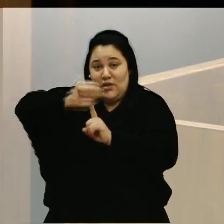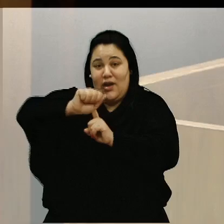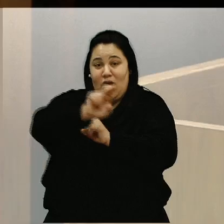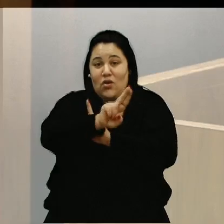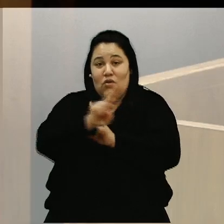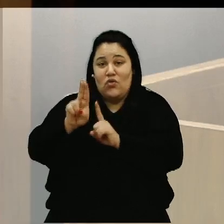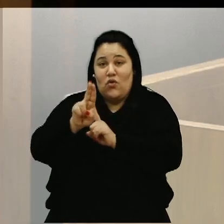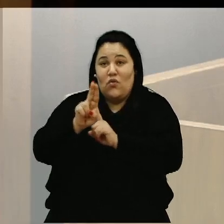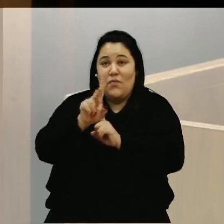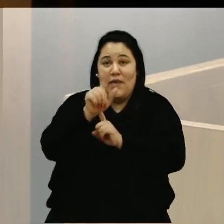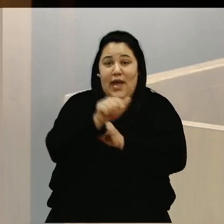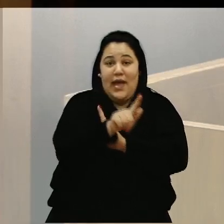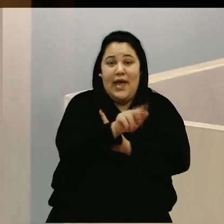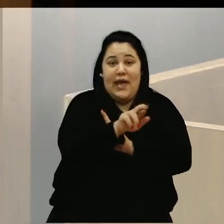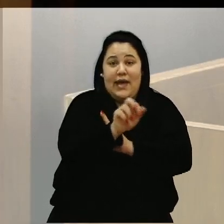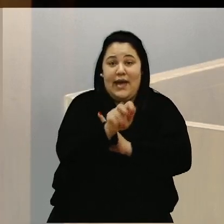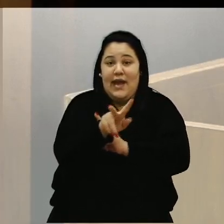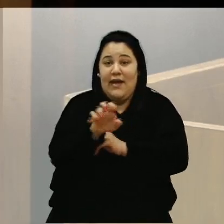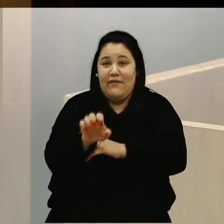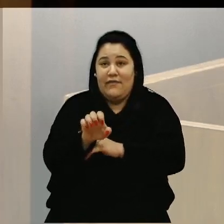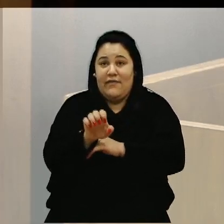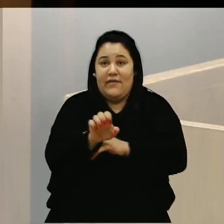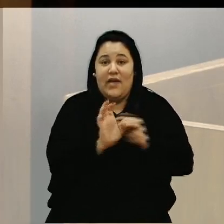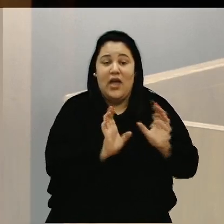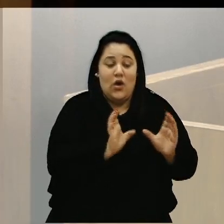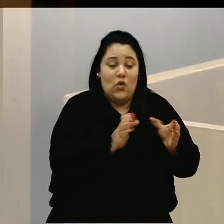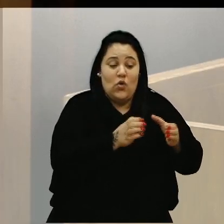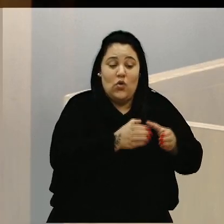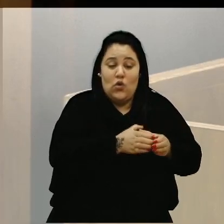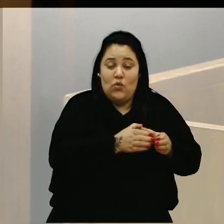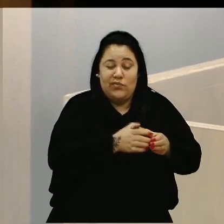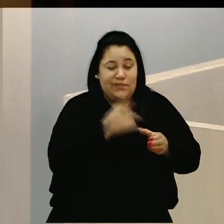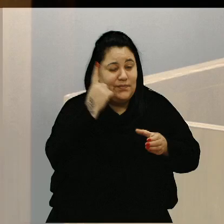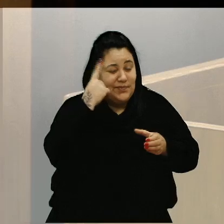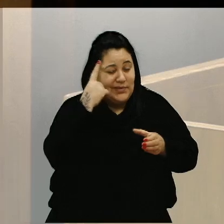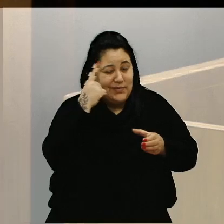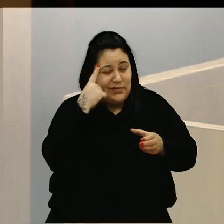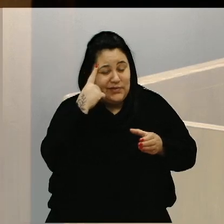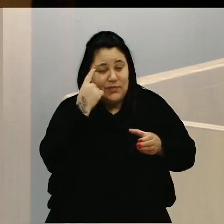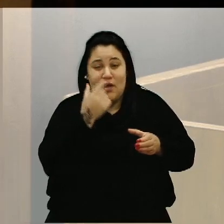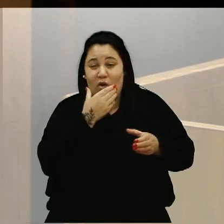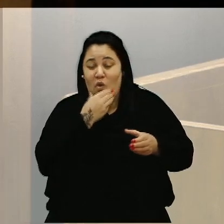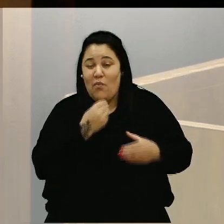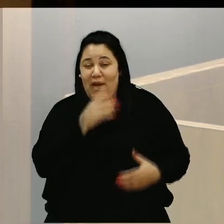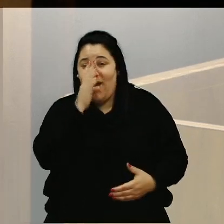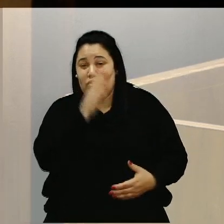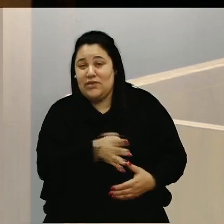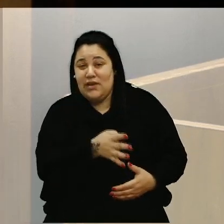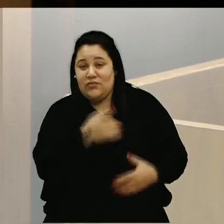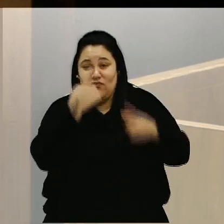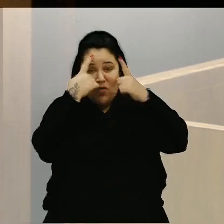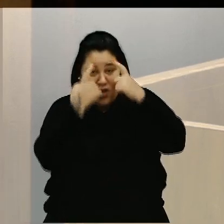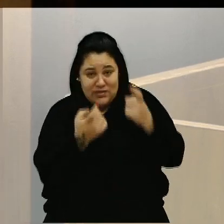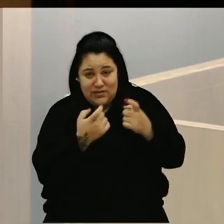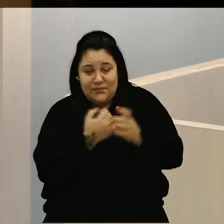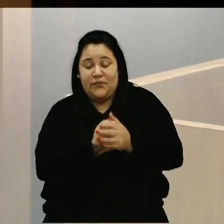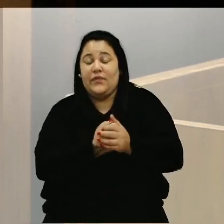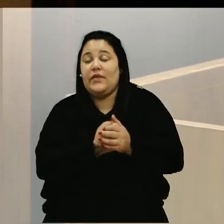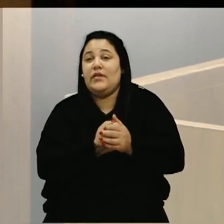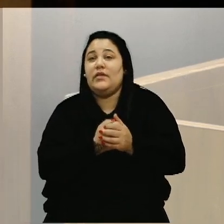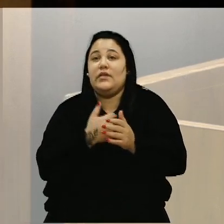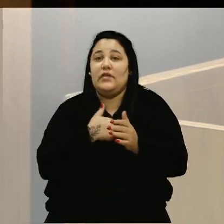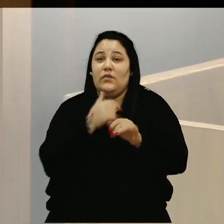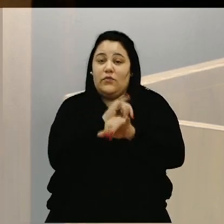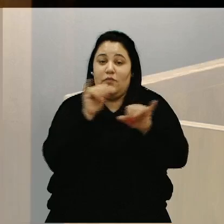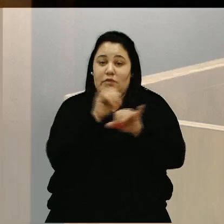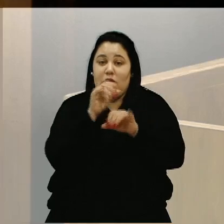grave. Grupos Reflexivos para Homens Acusados de Violência. Então, é uma notícia boa que a gente vem compartilhar, porque a